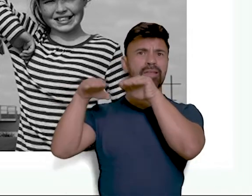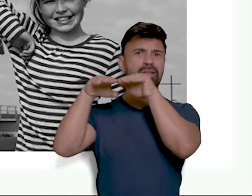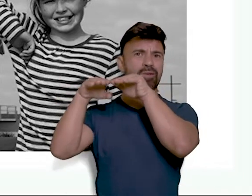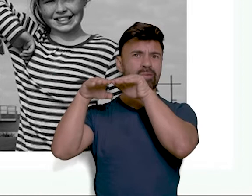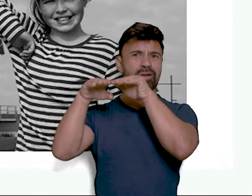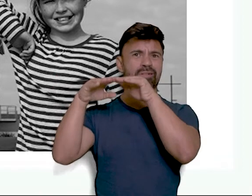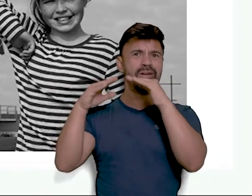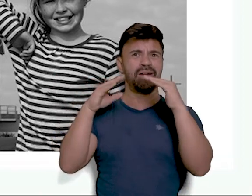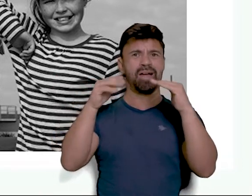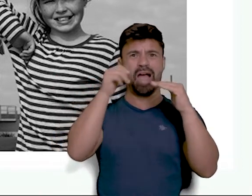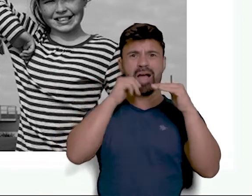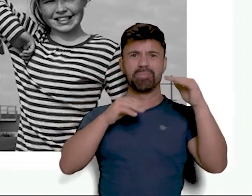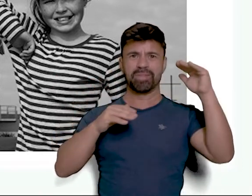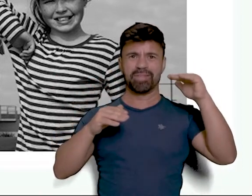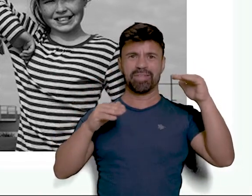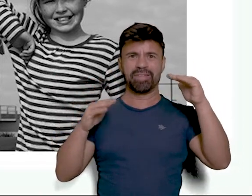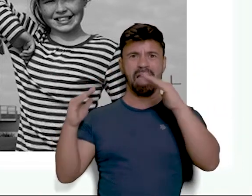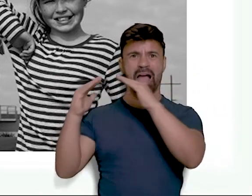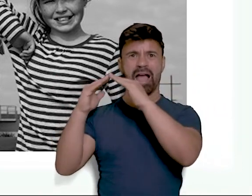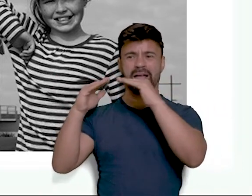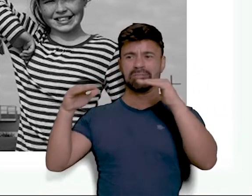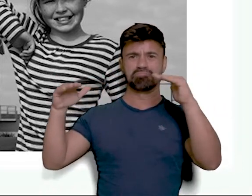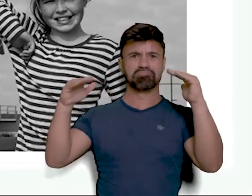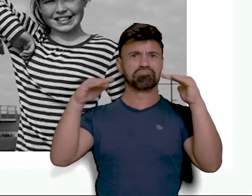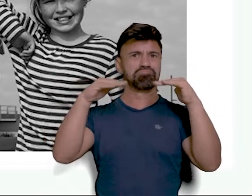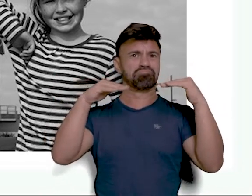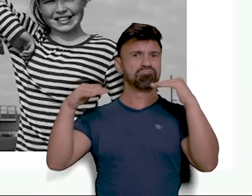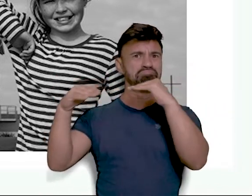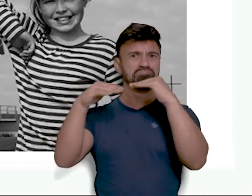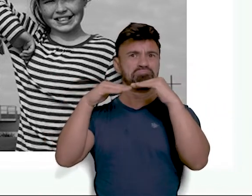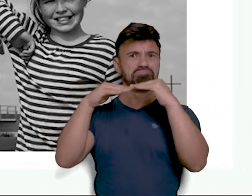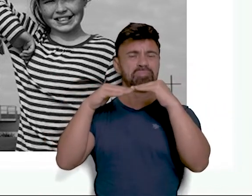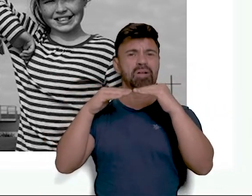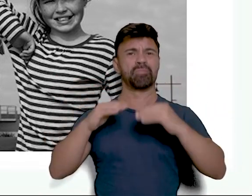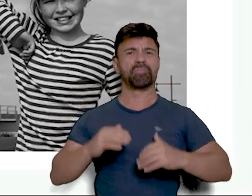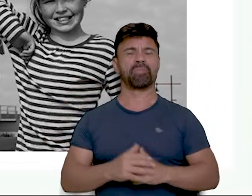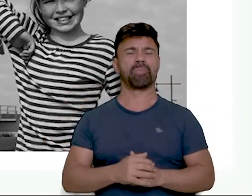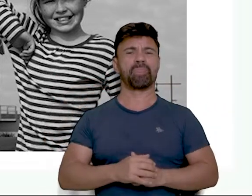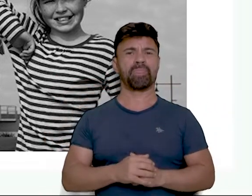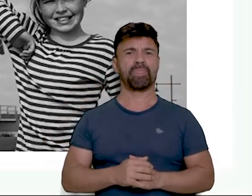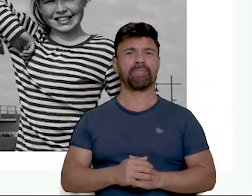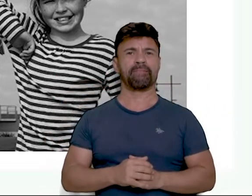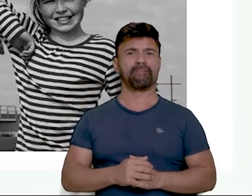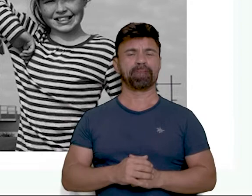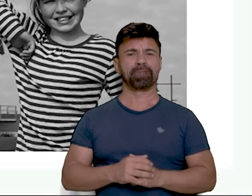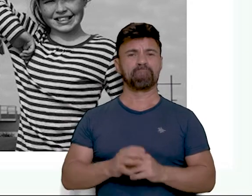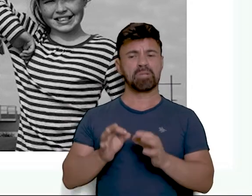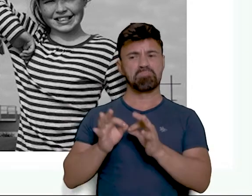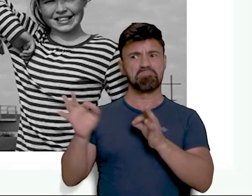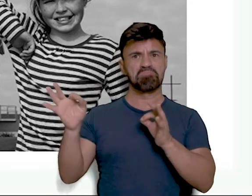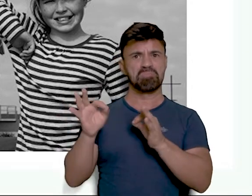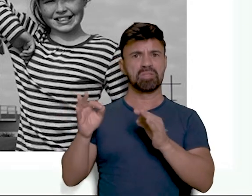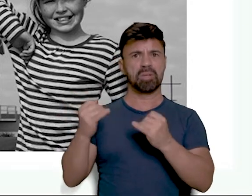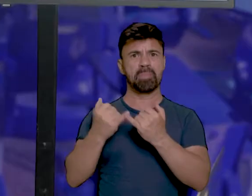da altura desse imóvel lá ao fundo. Então, isso é uma proporção de dimensão, de distância.